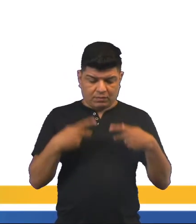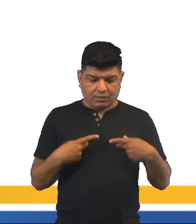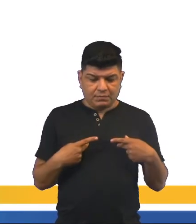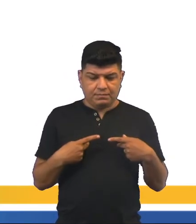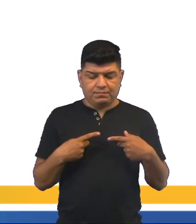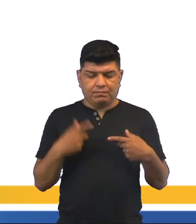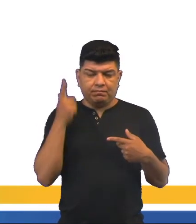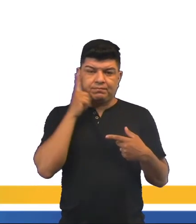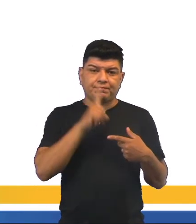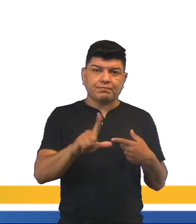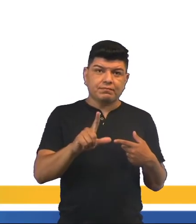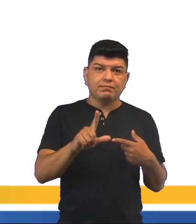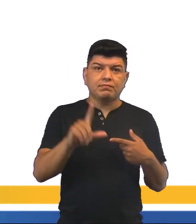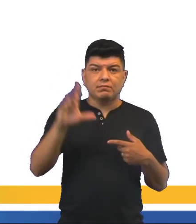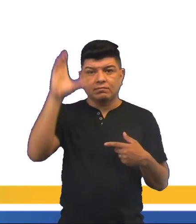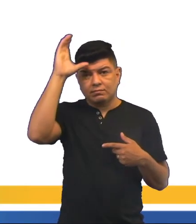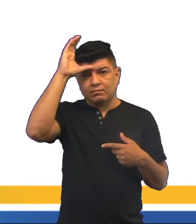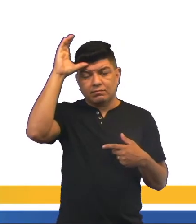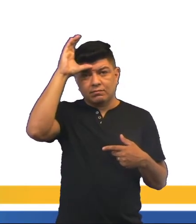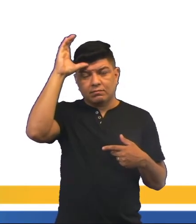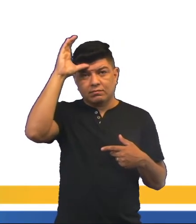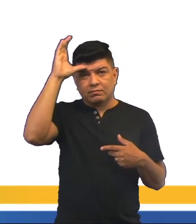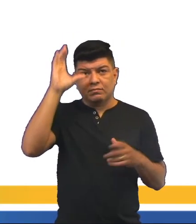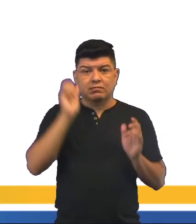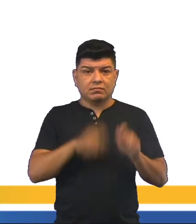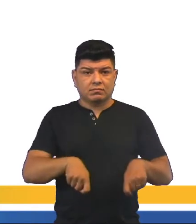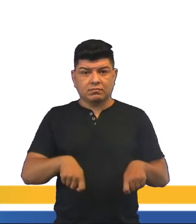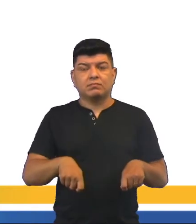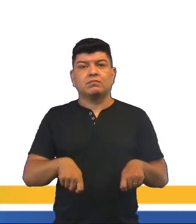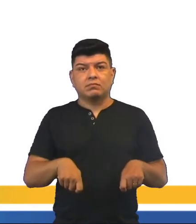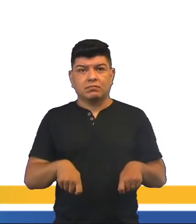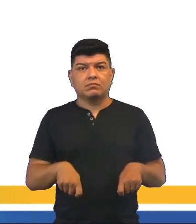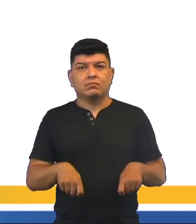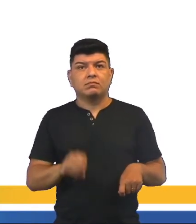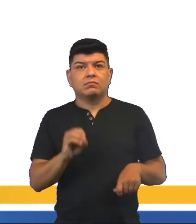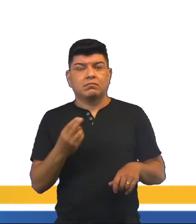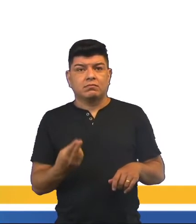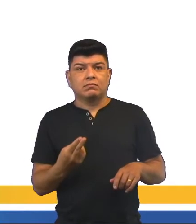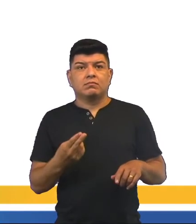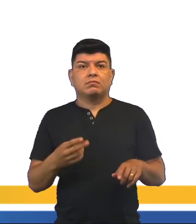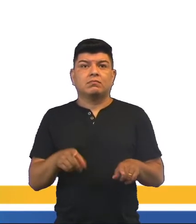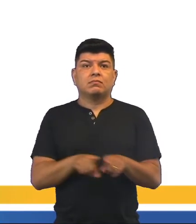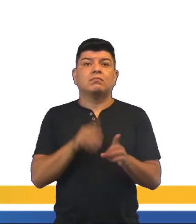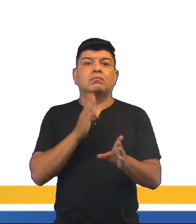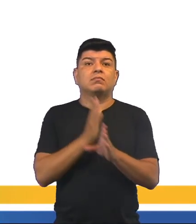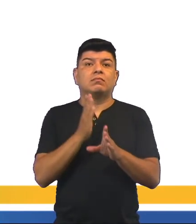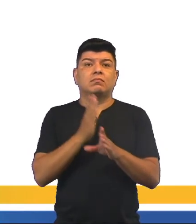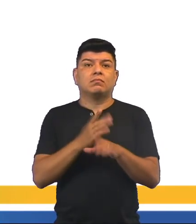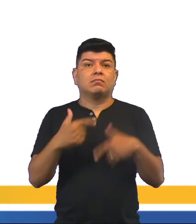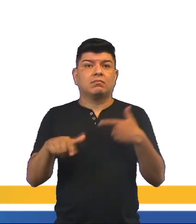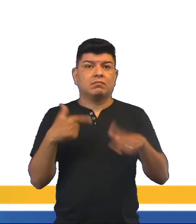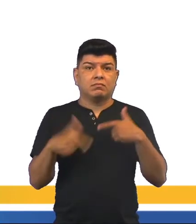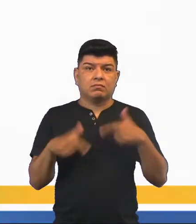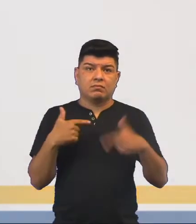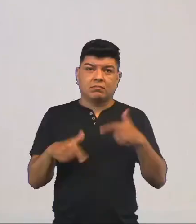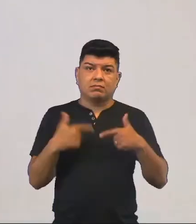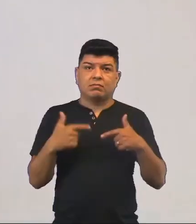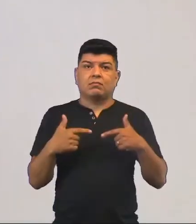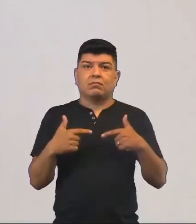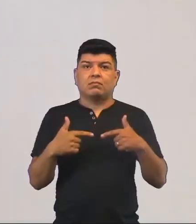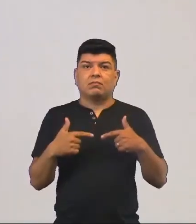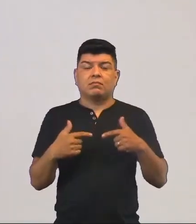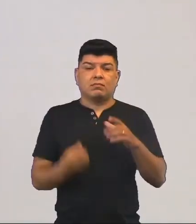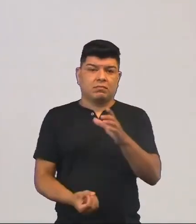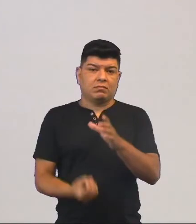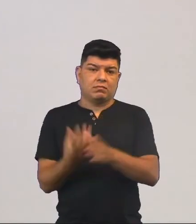alcançam uma consciência sobre suas potencialidades, ou seja, através das atividades que